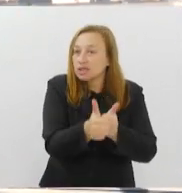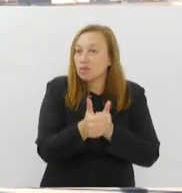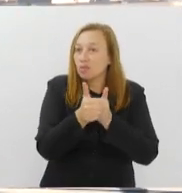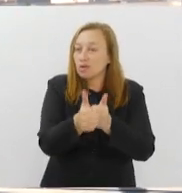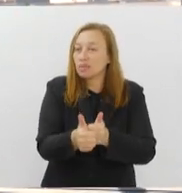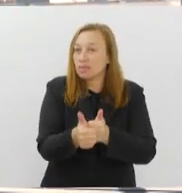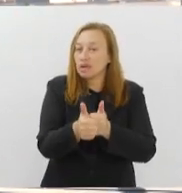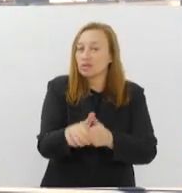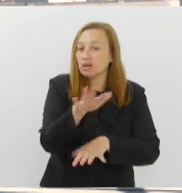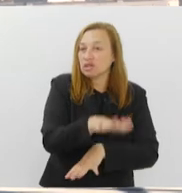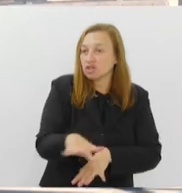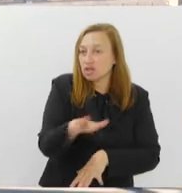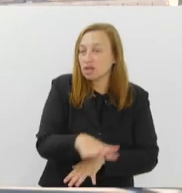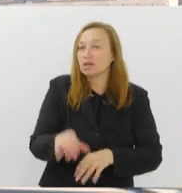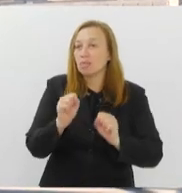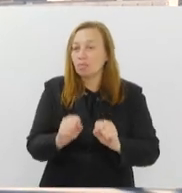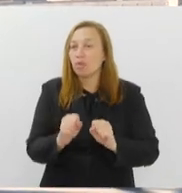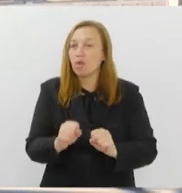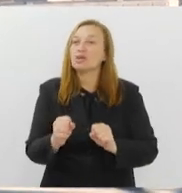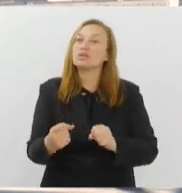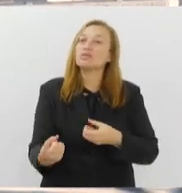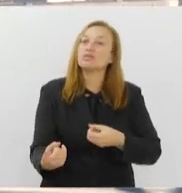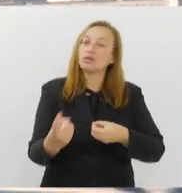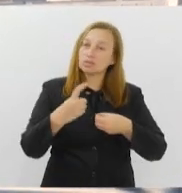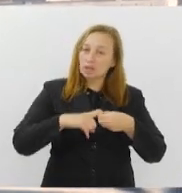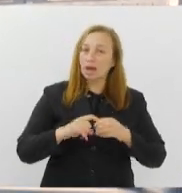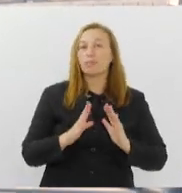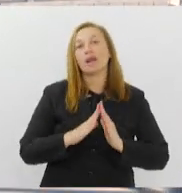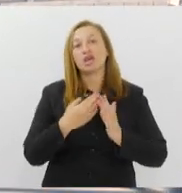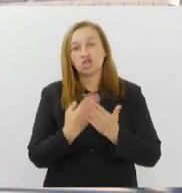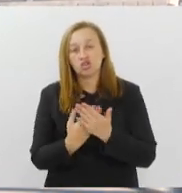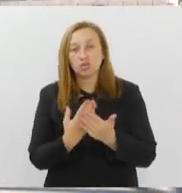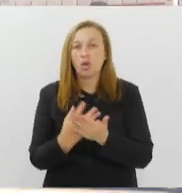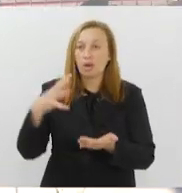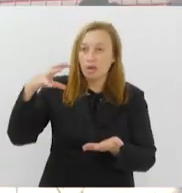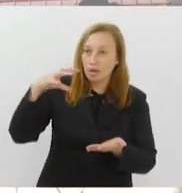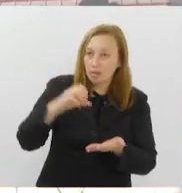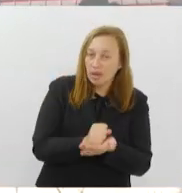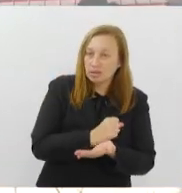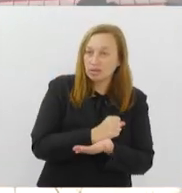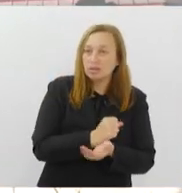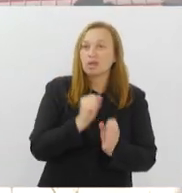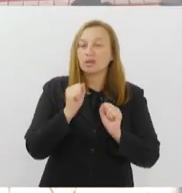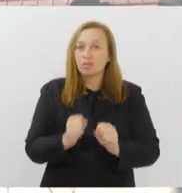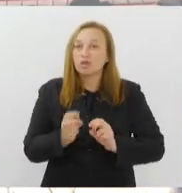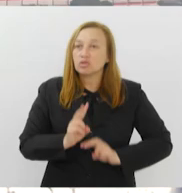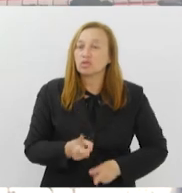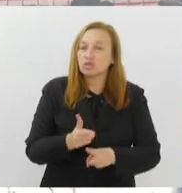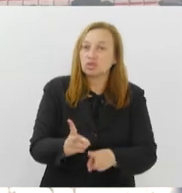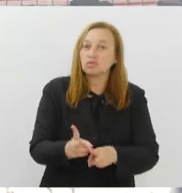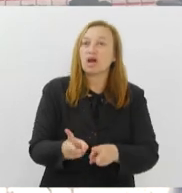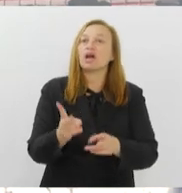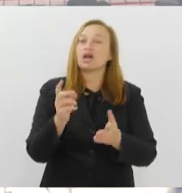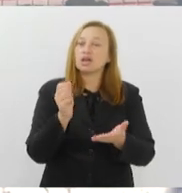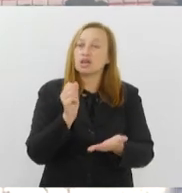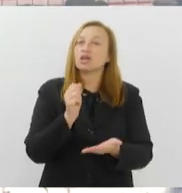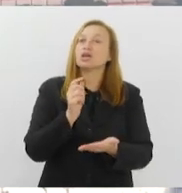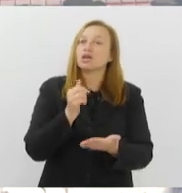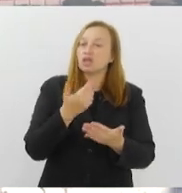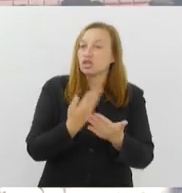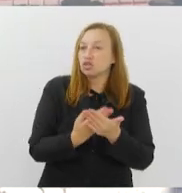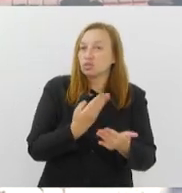para que essas crianças possam ser matriculadas, voltar para a escola e para que elas possam permanecer estudando com qualidade.